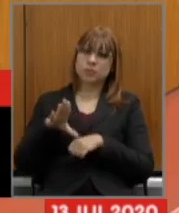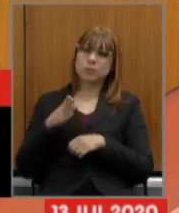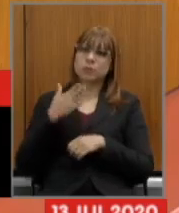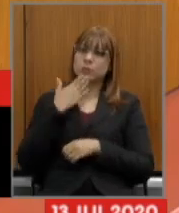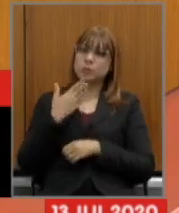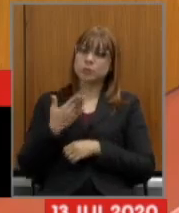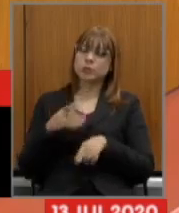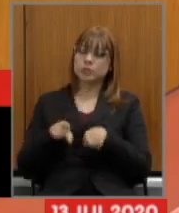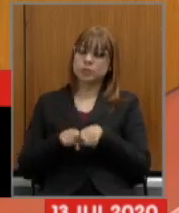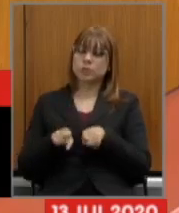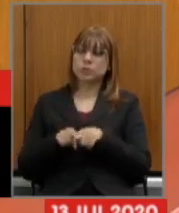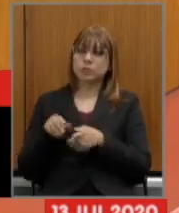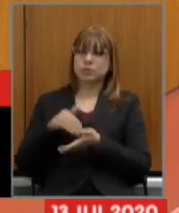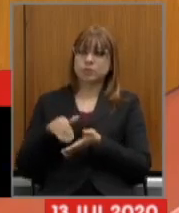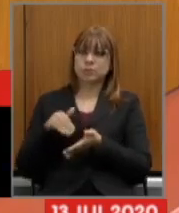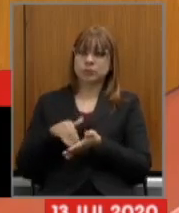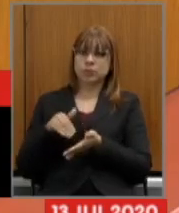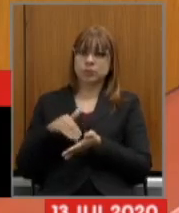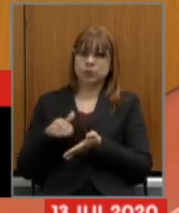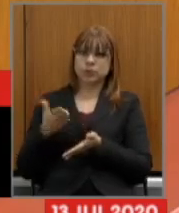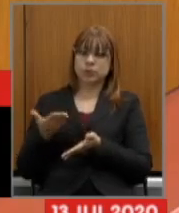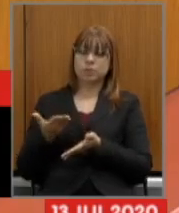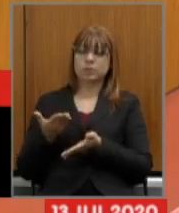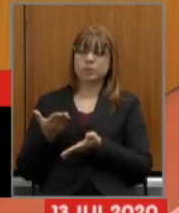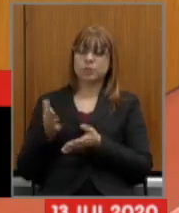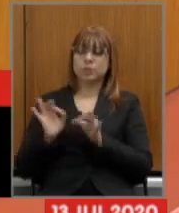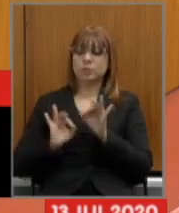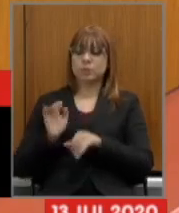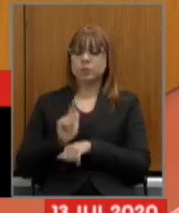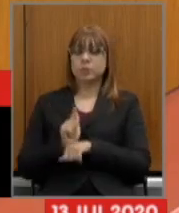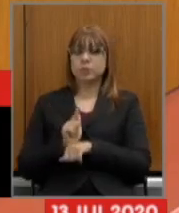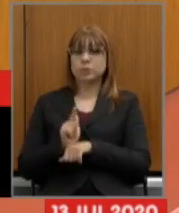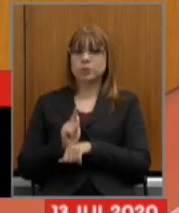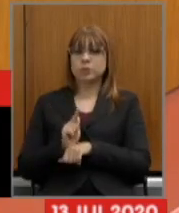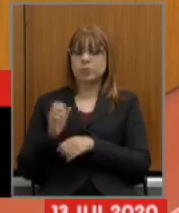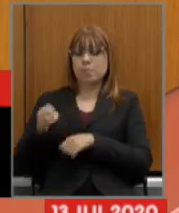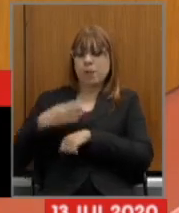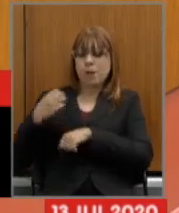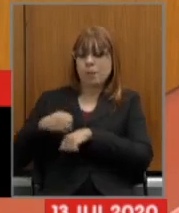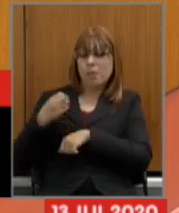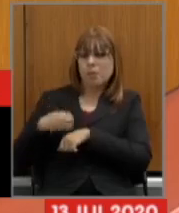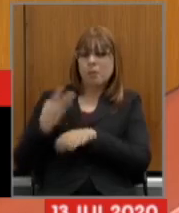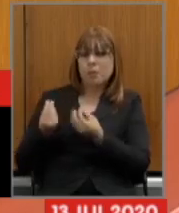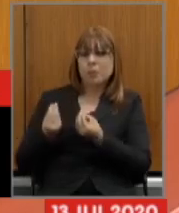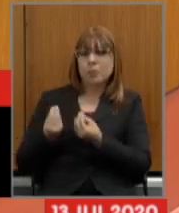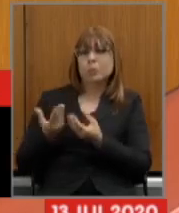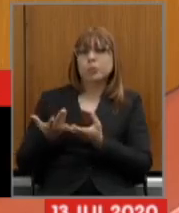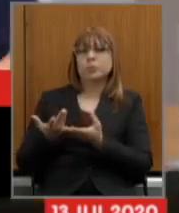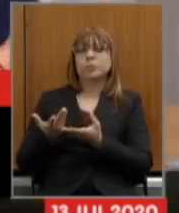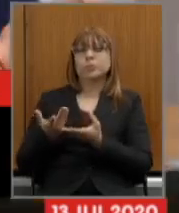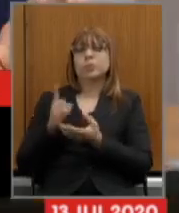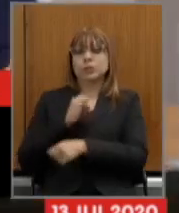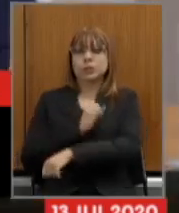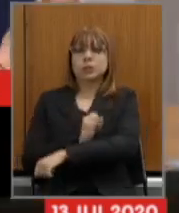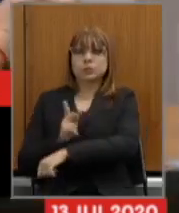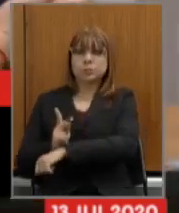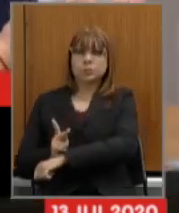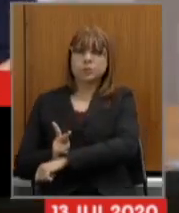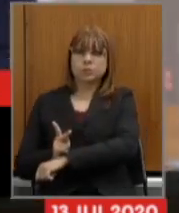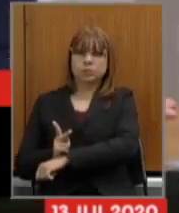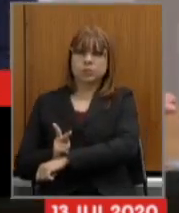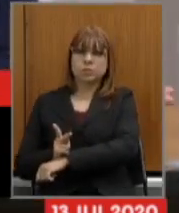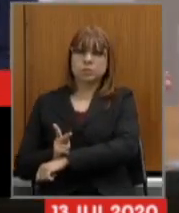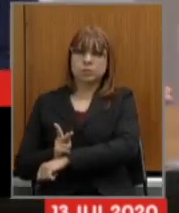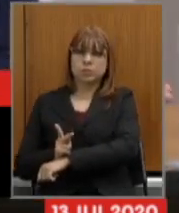solicitação também ao secretário de planejamento e gestão nós temos recebido várias demandas de que o IPSENG não só não